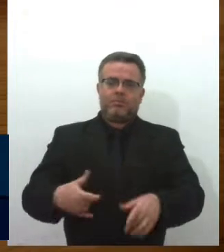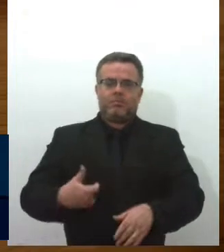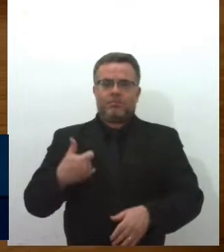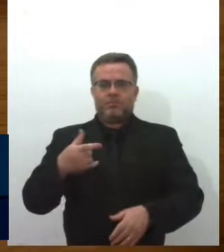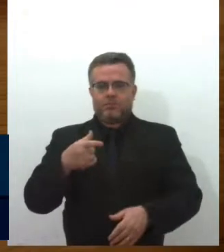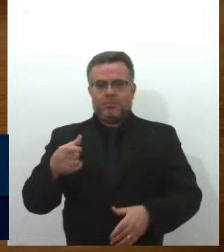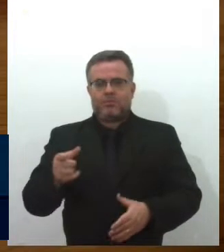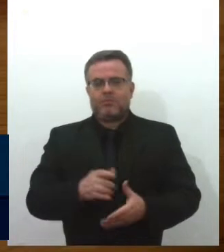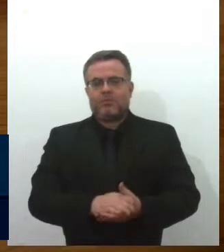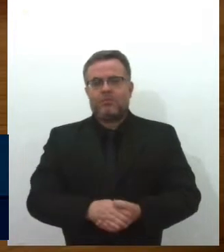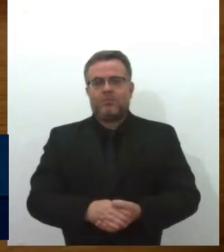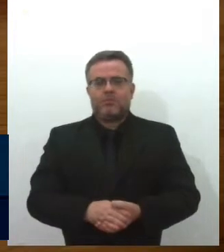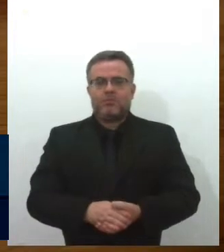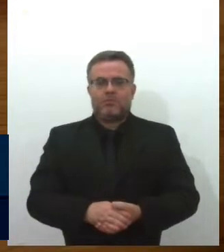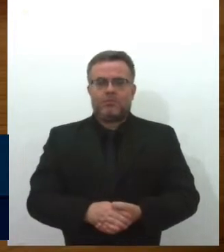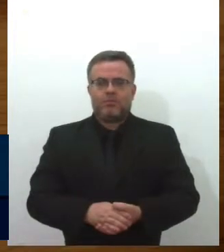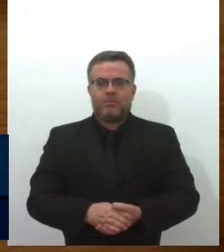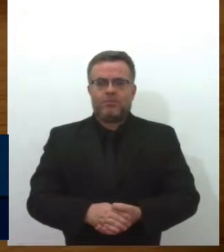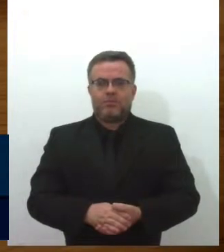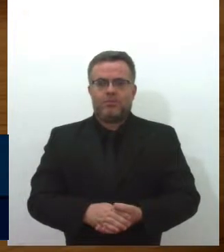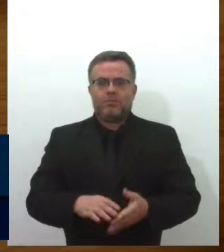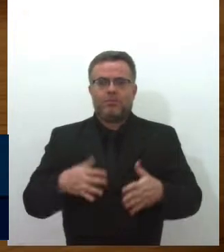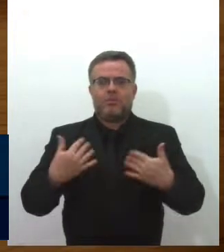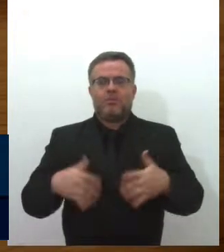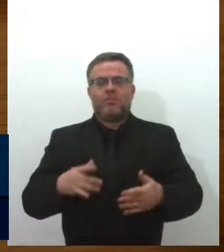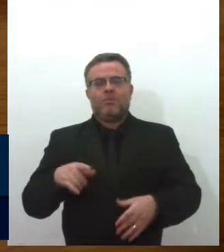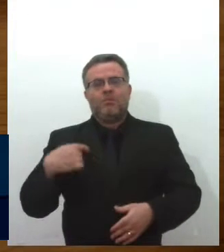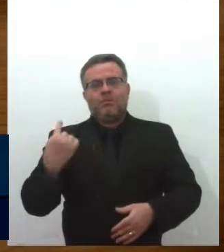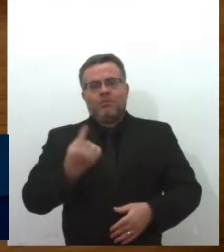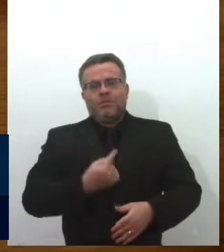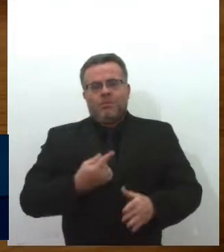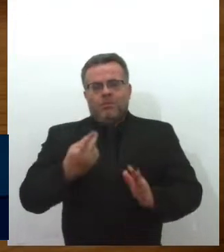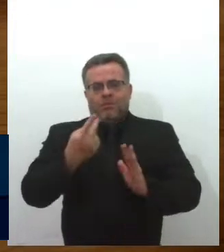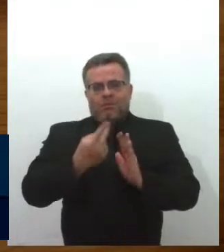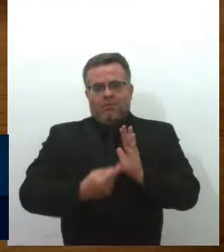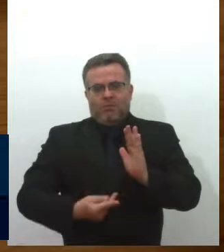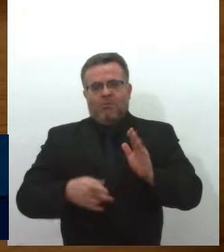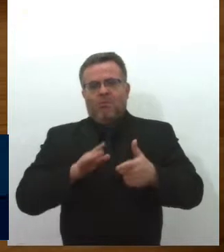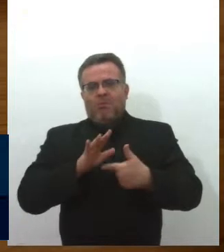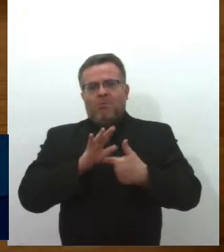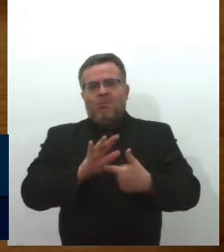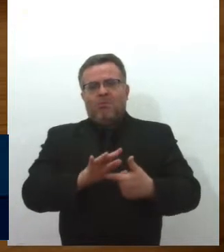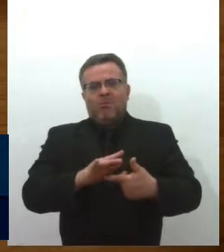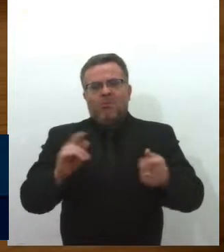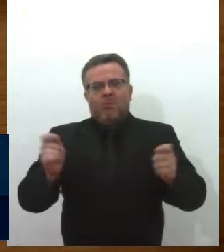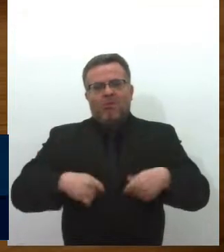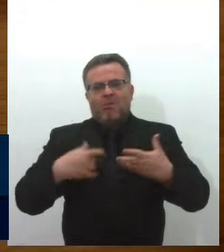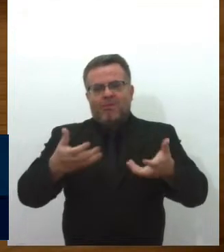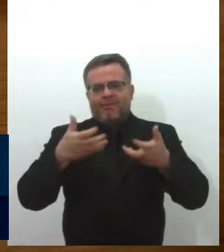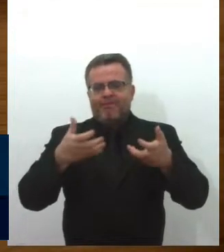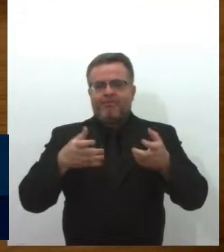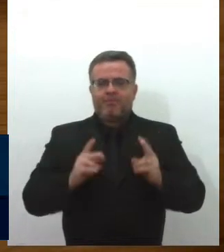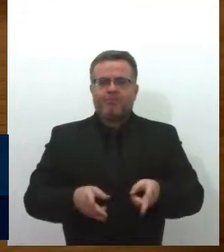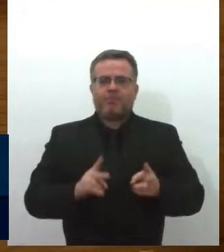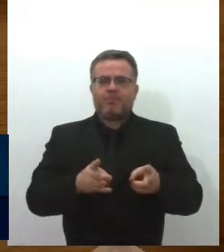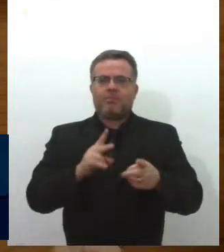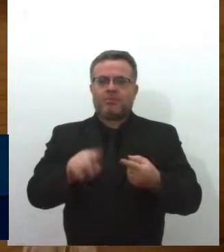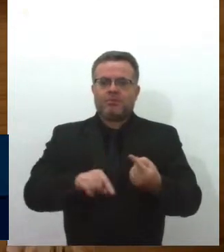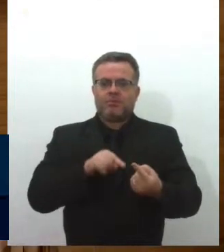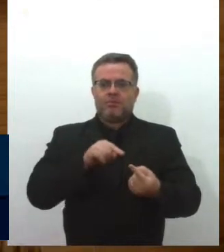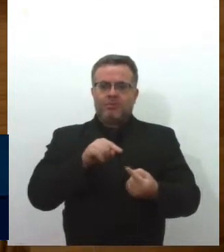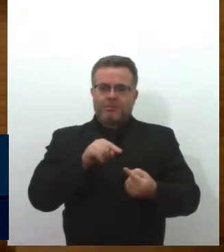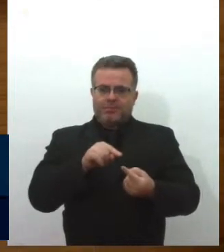Isso era aquilo que o nosso projeto tinha como meta